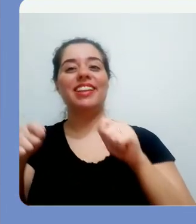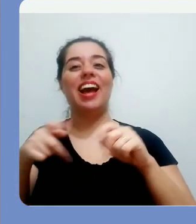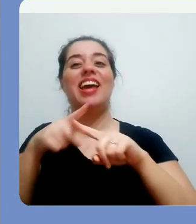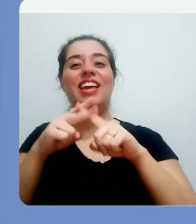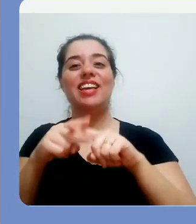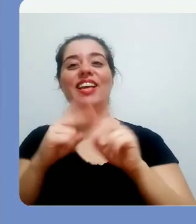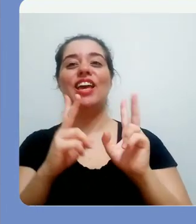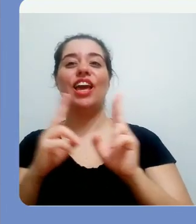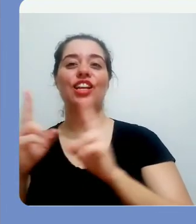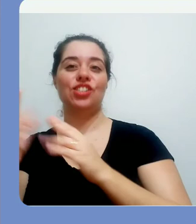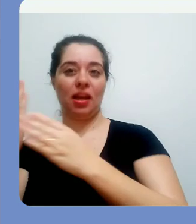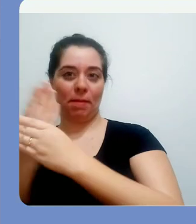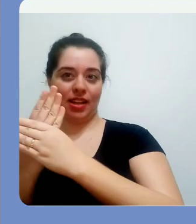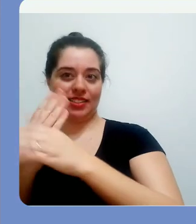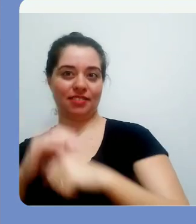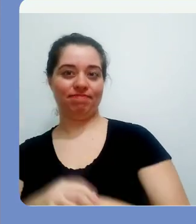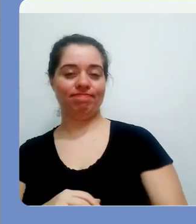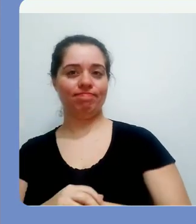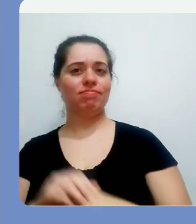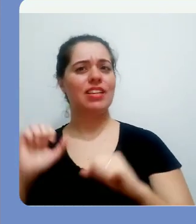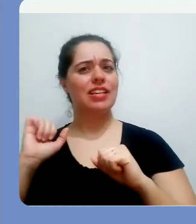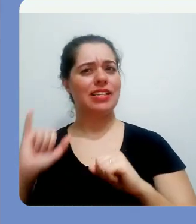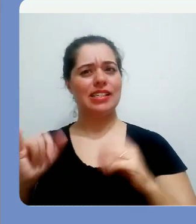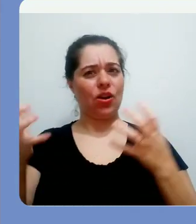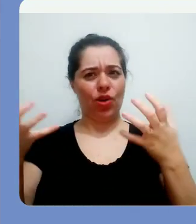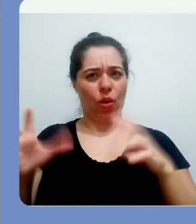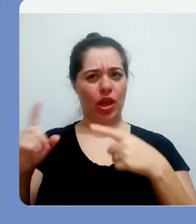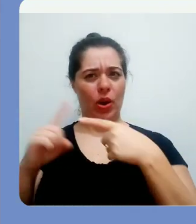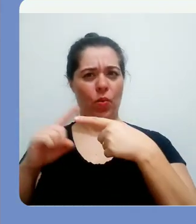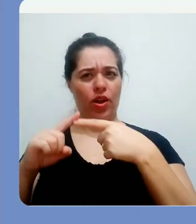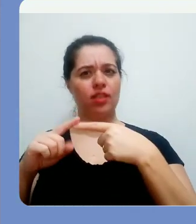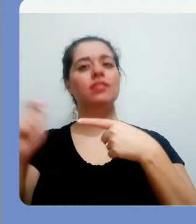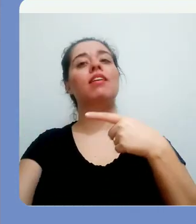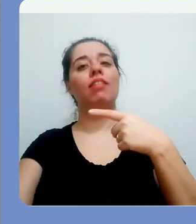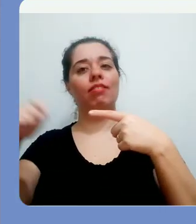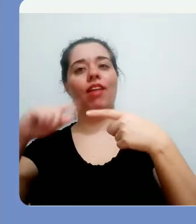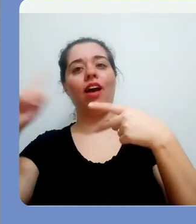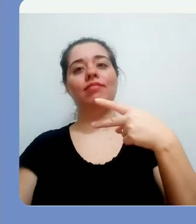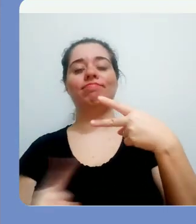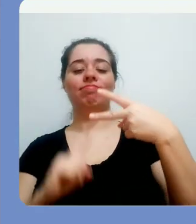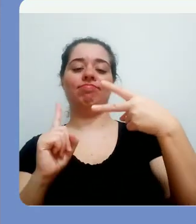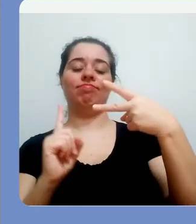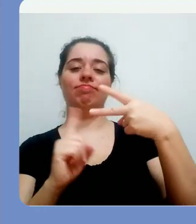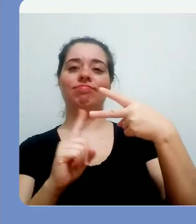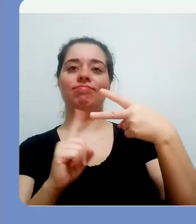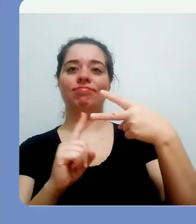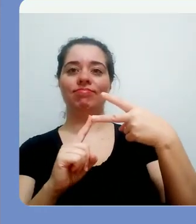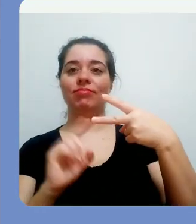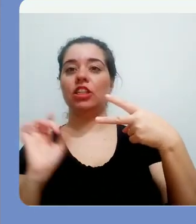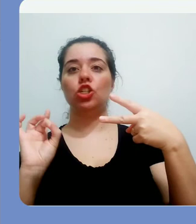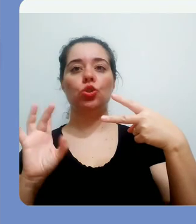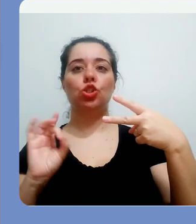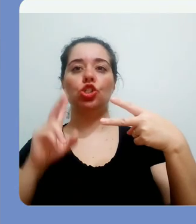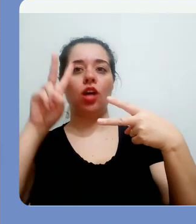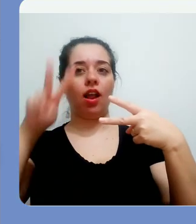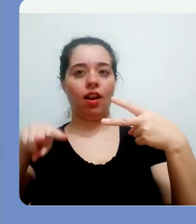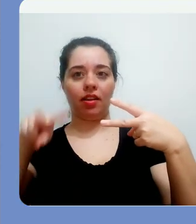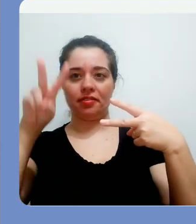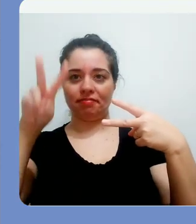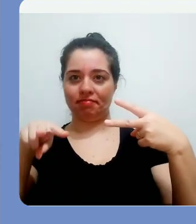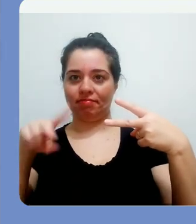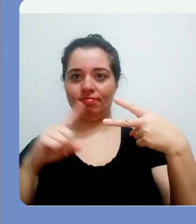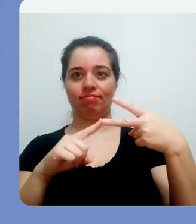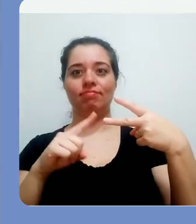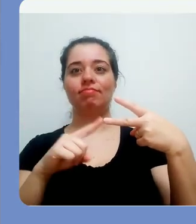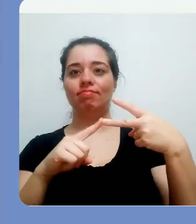privilégio de edição da pasta. Se eu não quiser colocar esse privilégio no compartilhamento, aqui nas opções de permissão eu